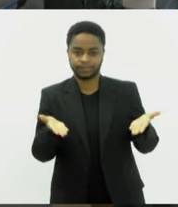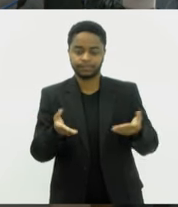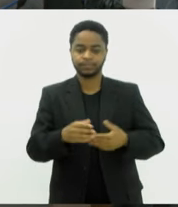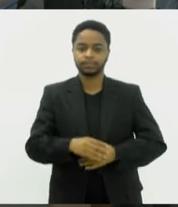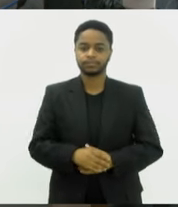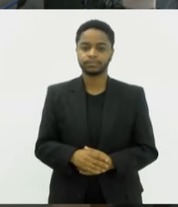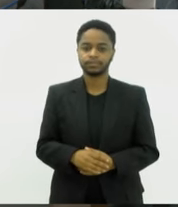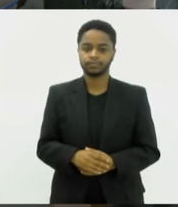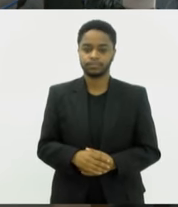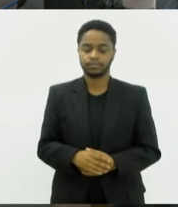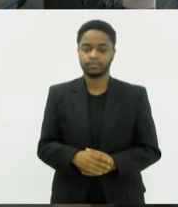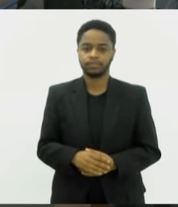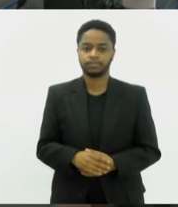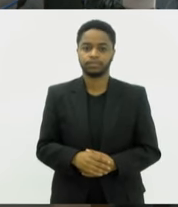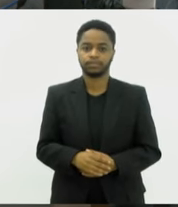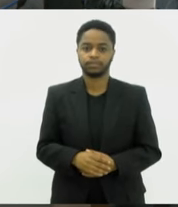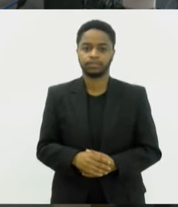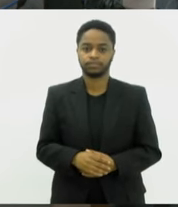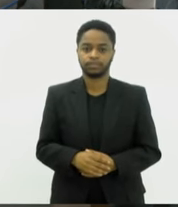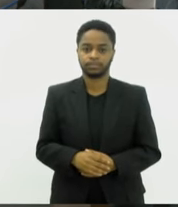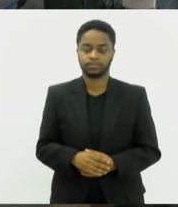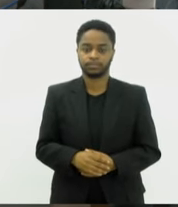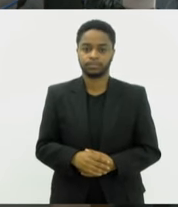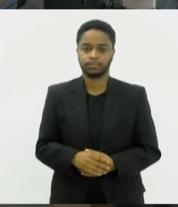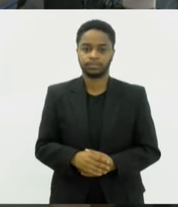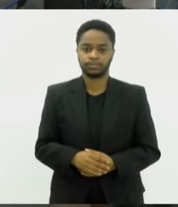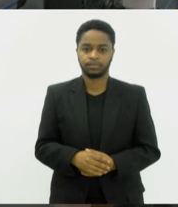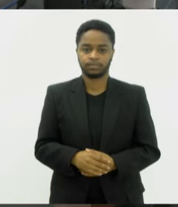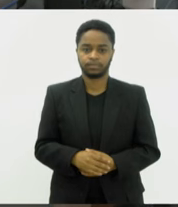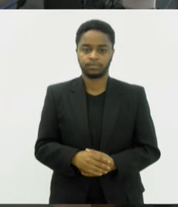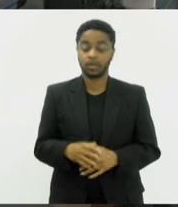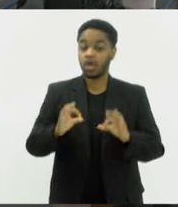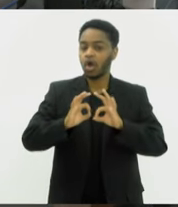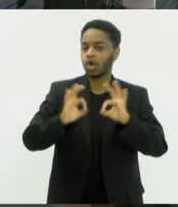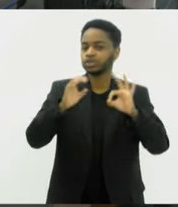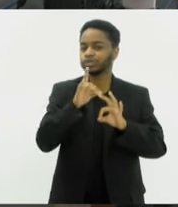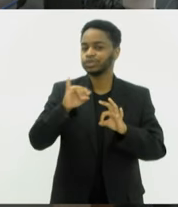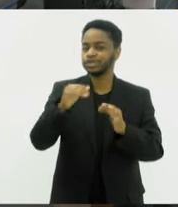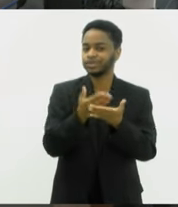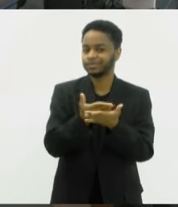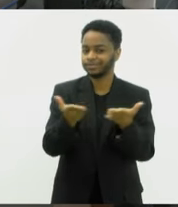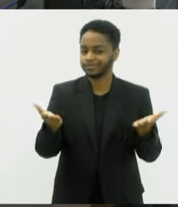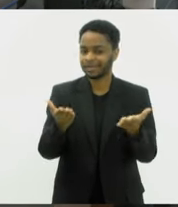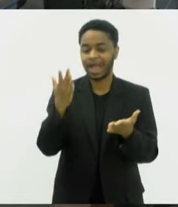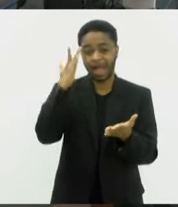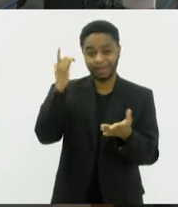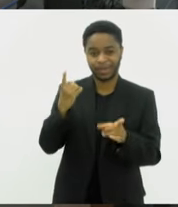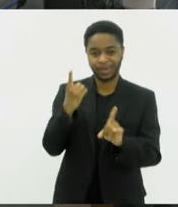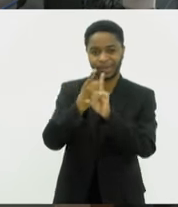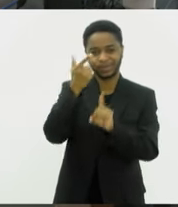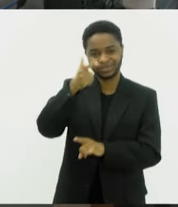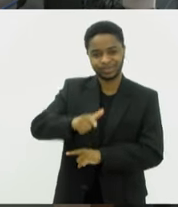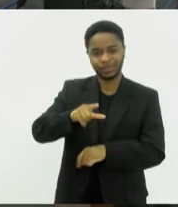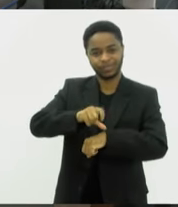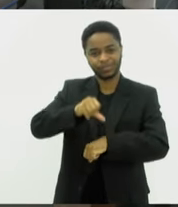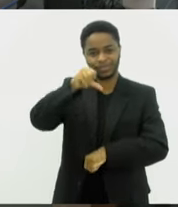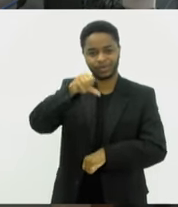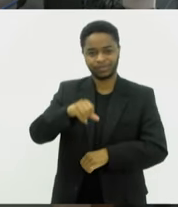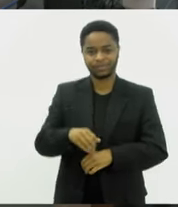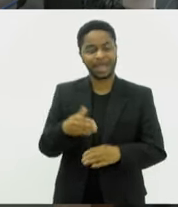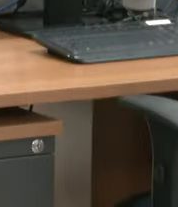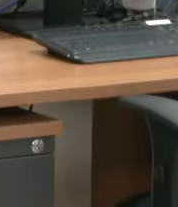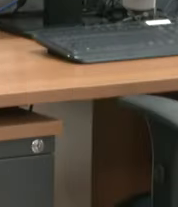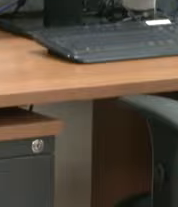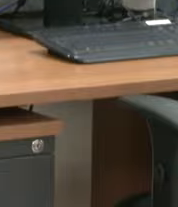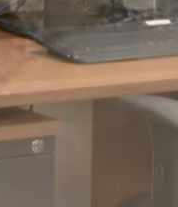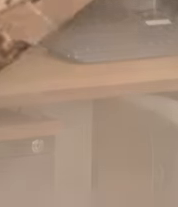.rj.gov.br Um ótimo dia pra você E amanhã eu te espero às 9 horas Até